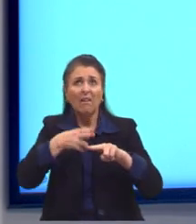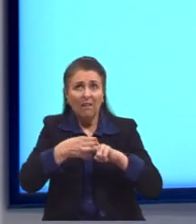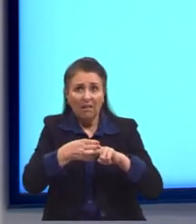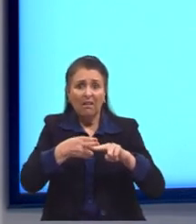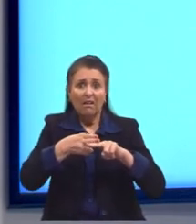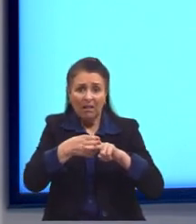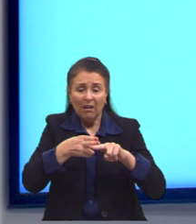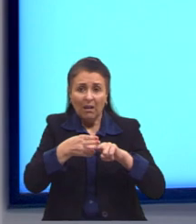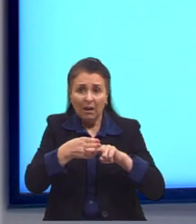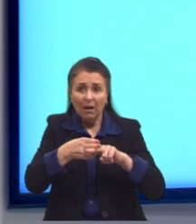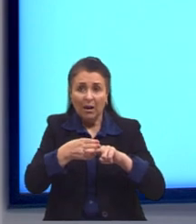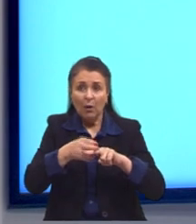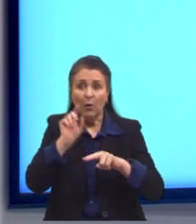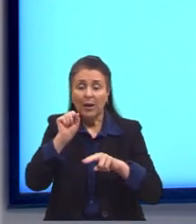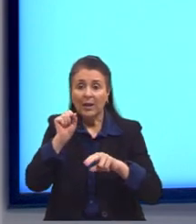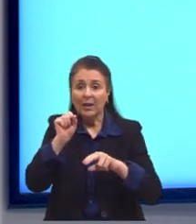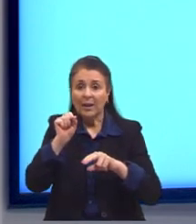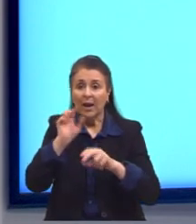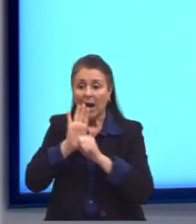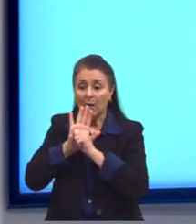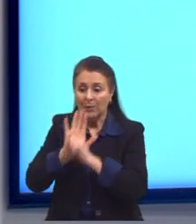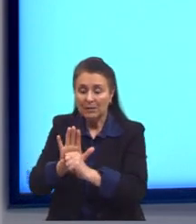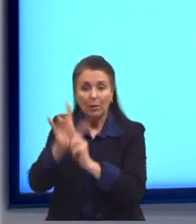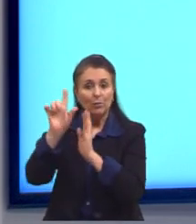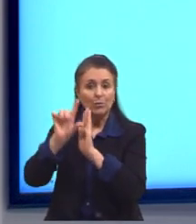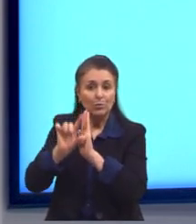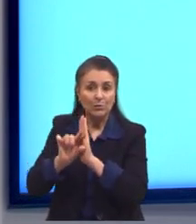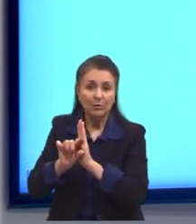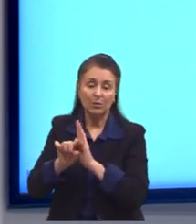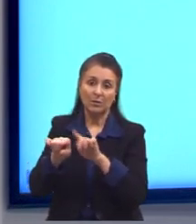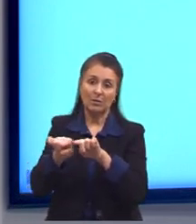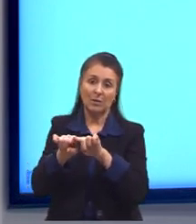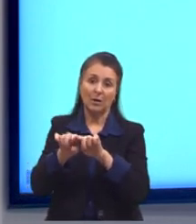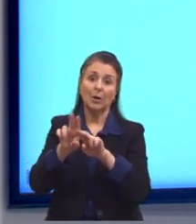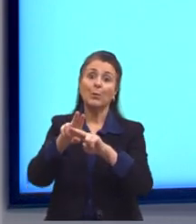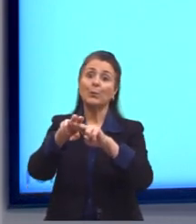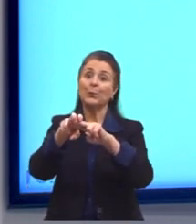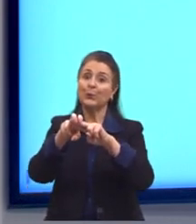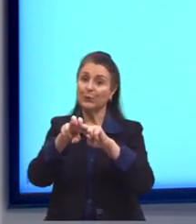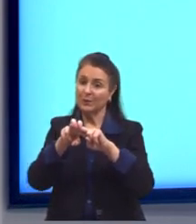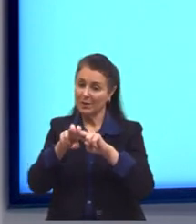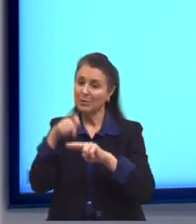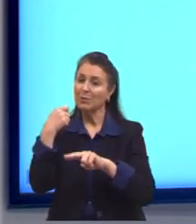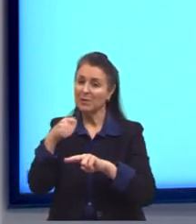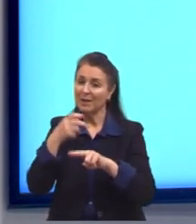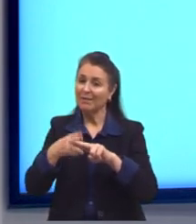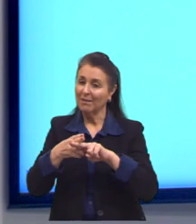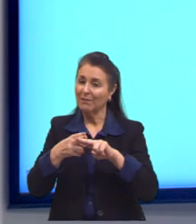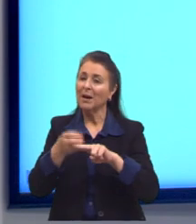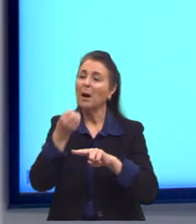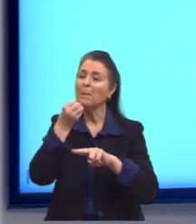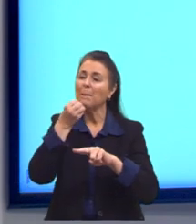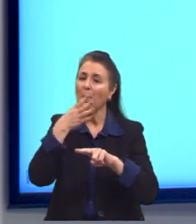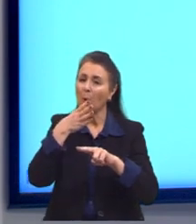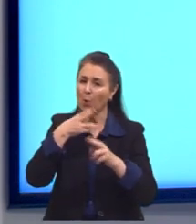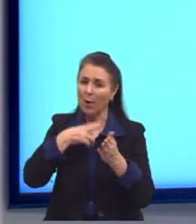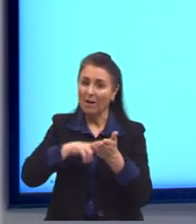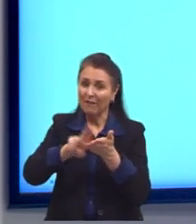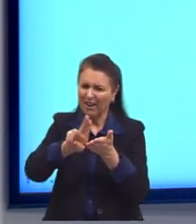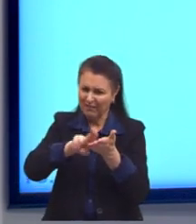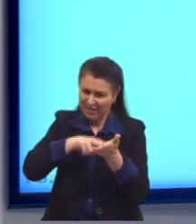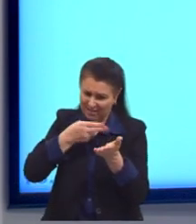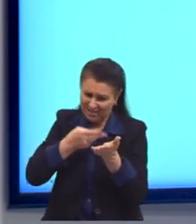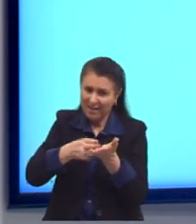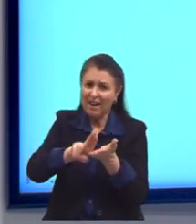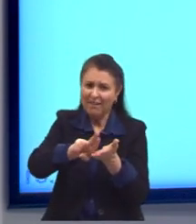situação aqui, onde a pressão vai ser menor. Então, por isso que a gente deve afiar a faca para não precisar fazer tanta força